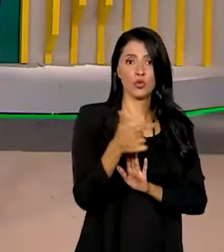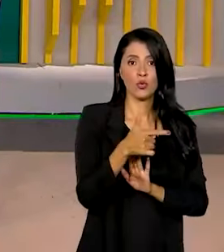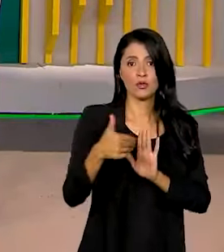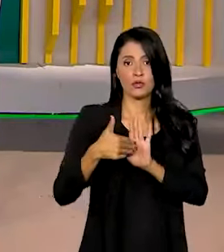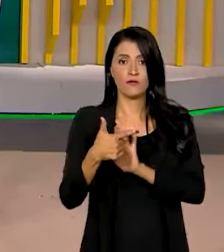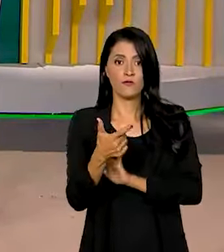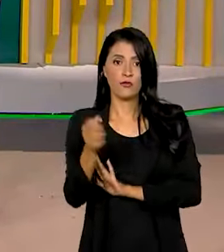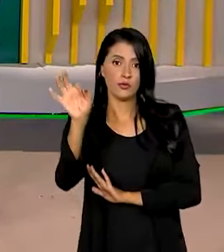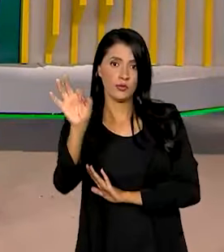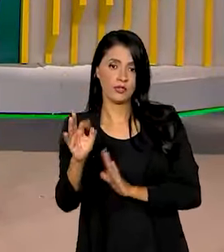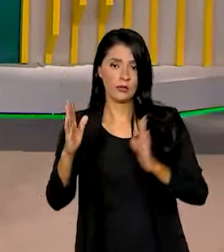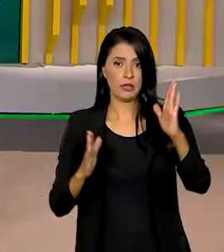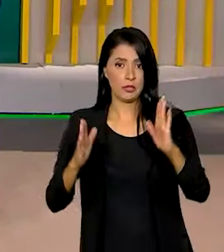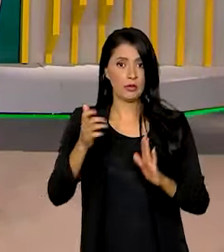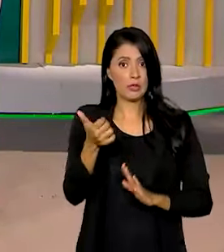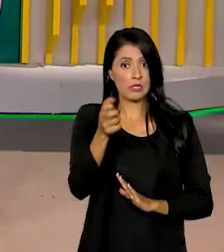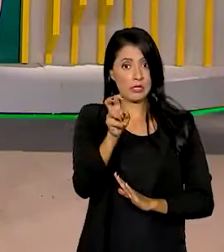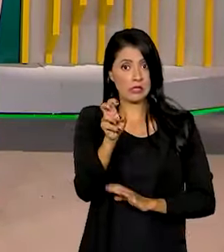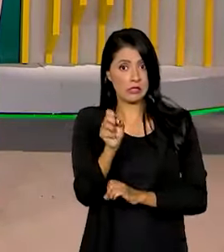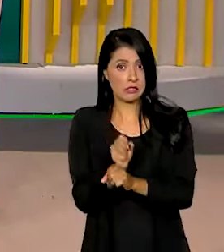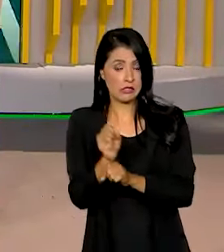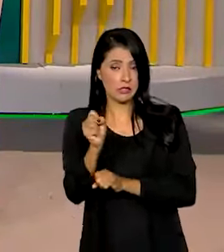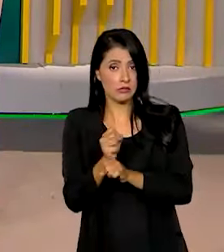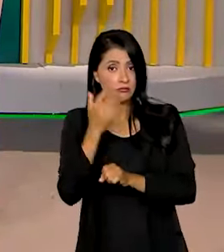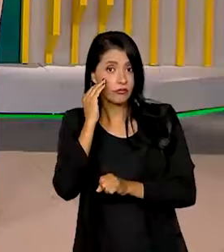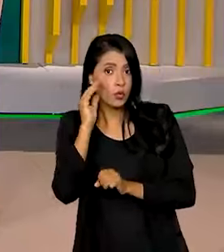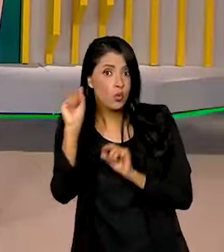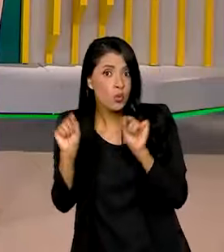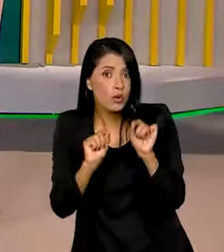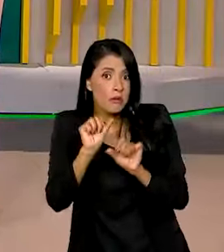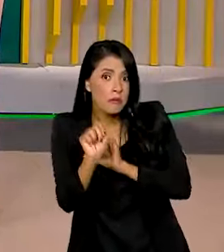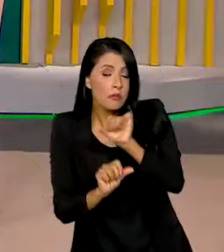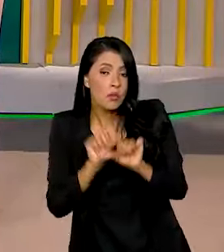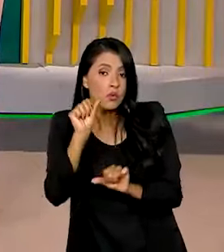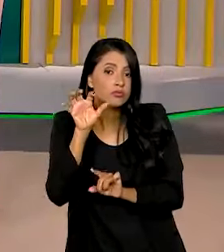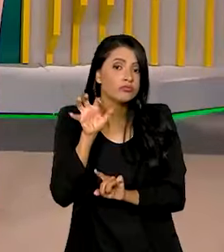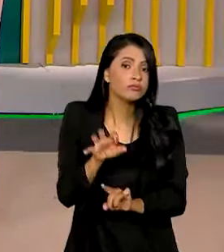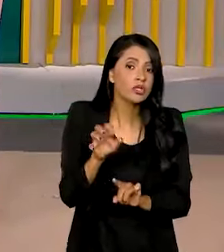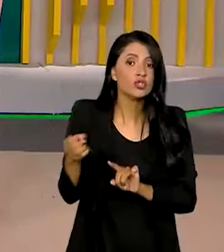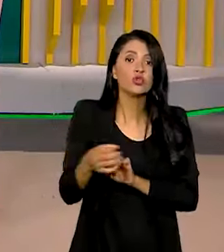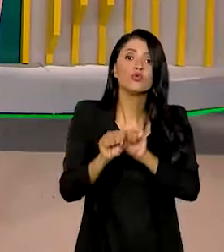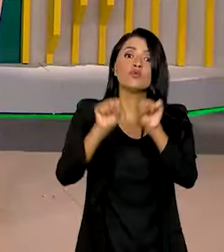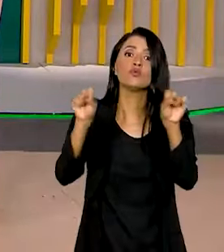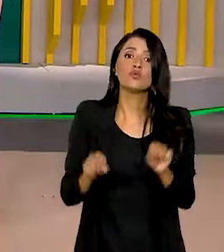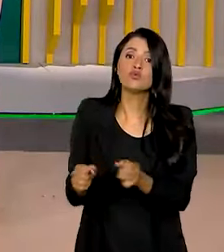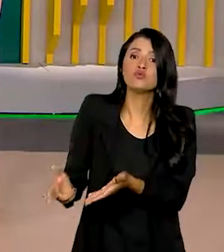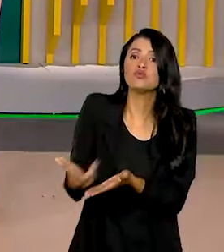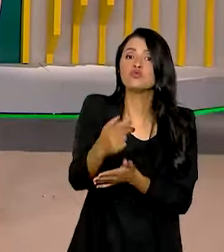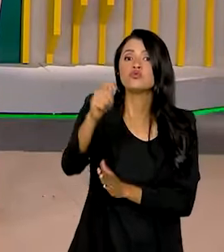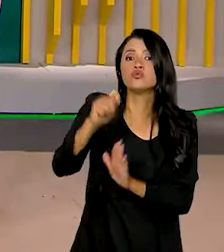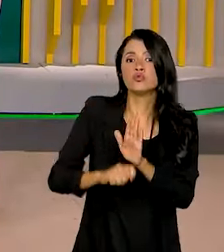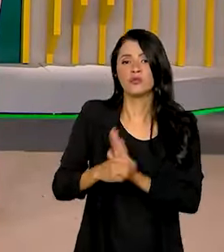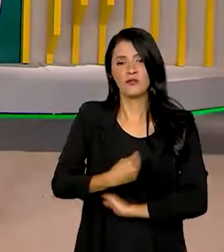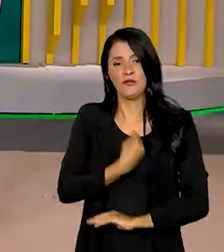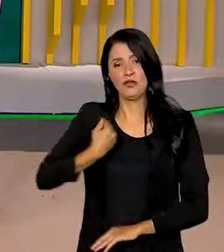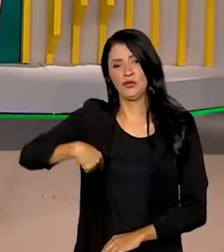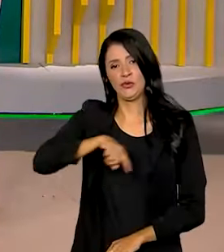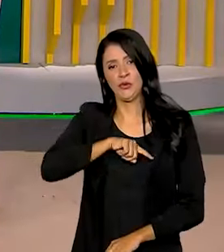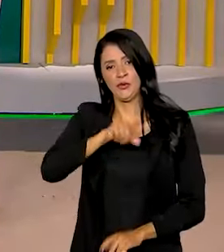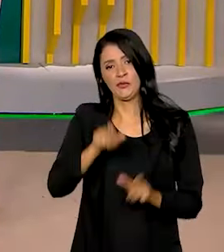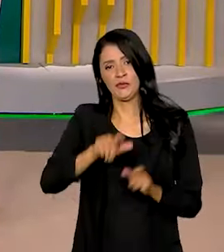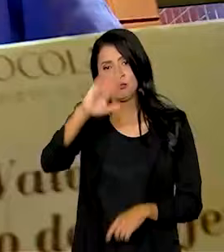15 anos. É isso mesmo. Então, entenda agora o que é que muda e os impactos do novo sistema tributário na vida de todos nós